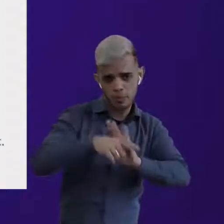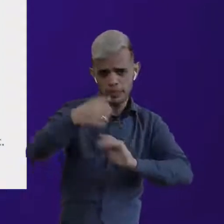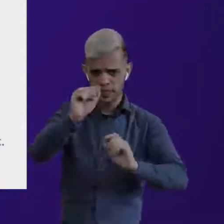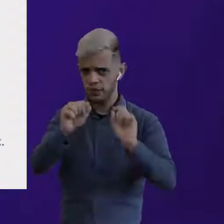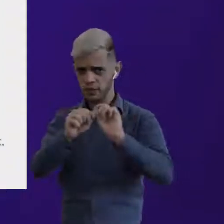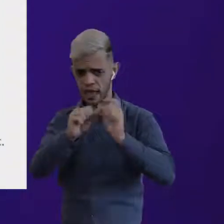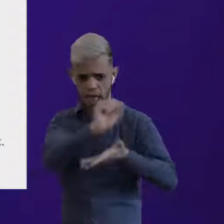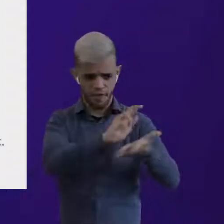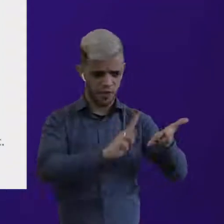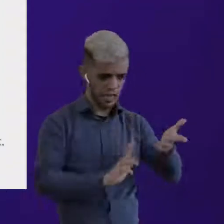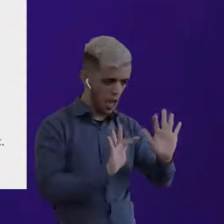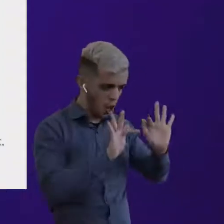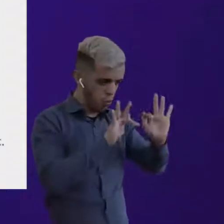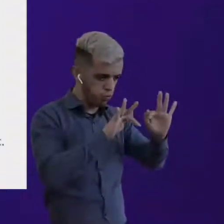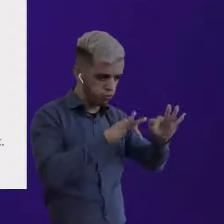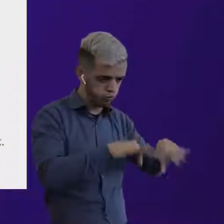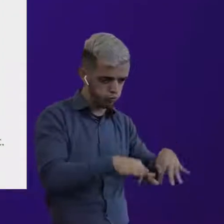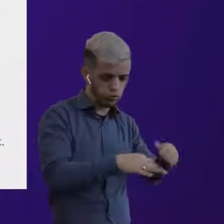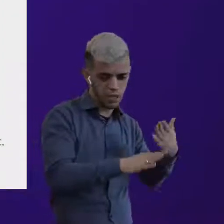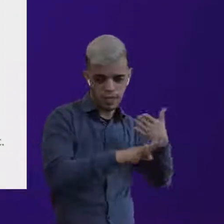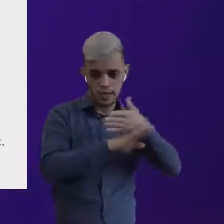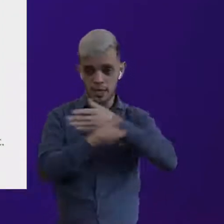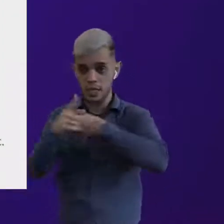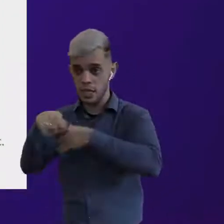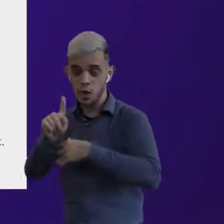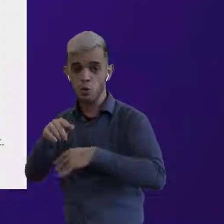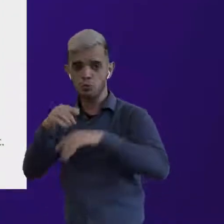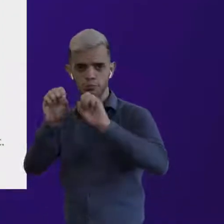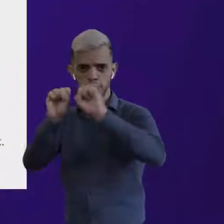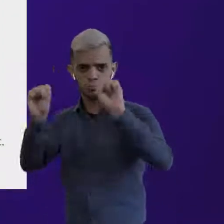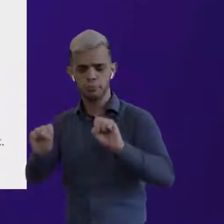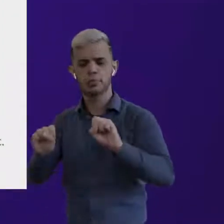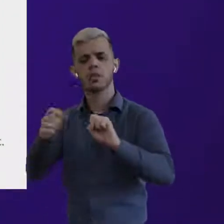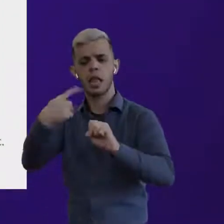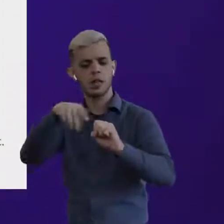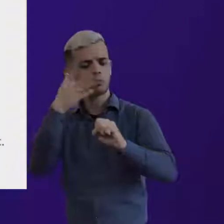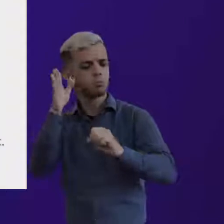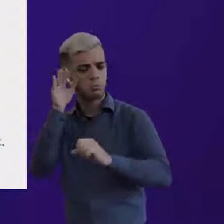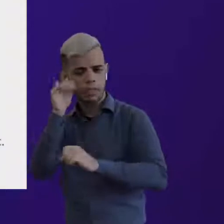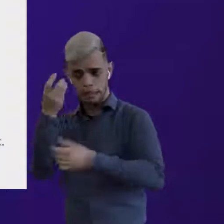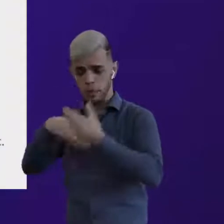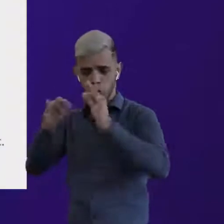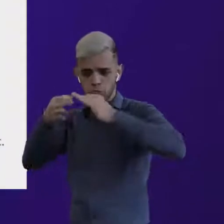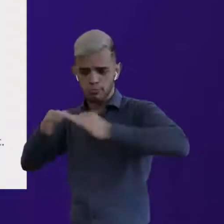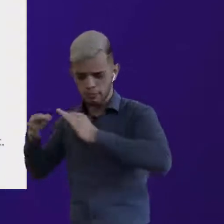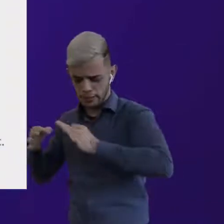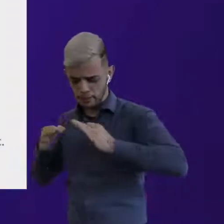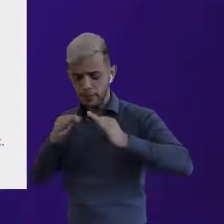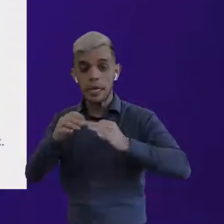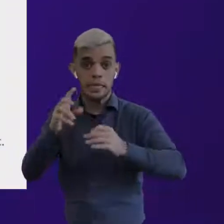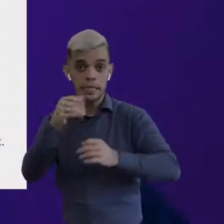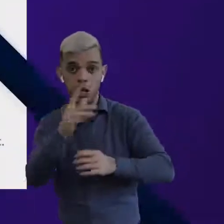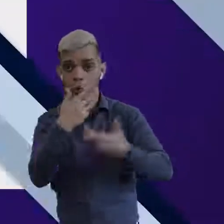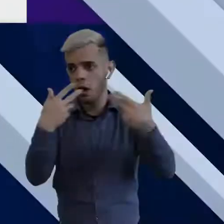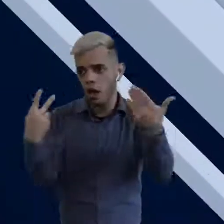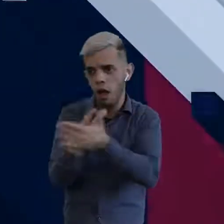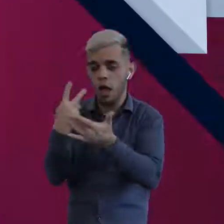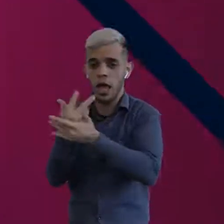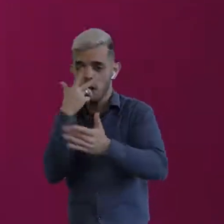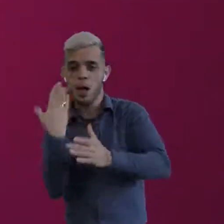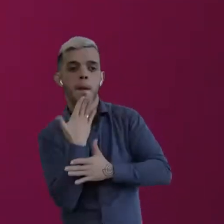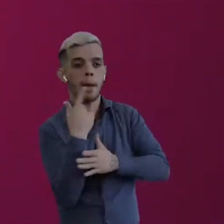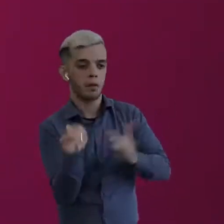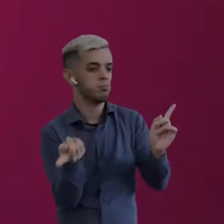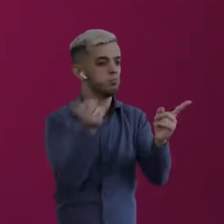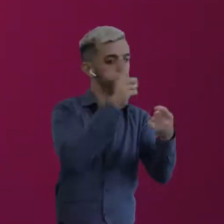Depois que essa análise vai para a UAP, a UAP vai verificar que está tudo correto, se pode, vai fazer os acertos